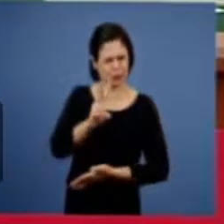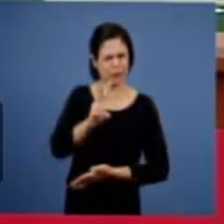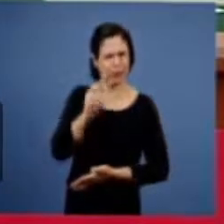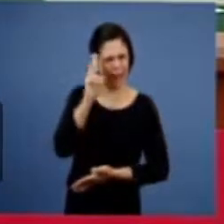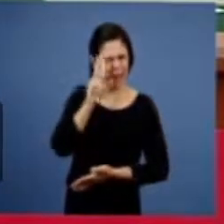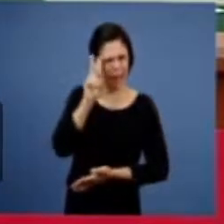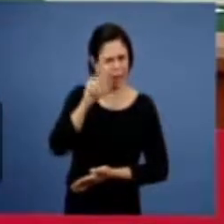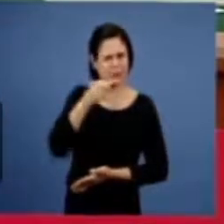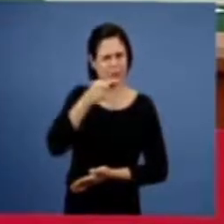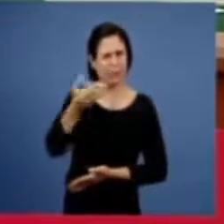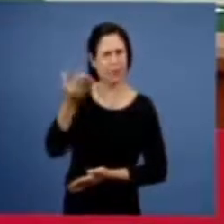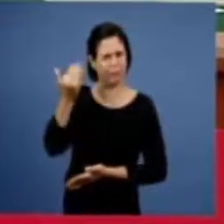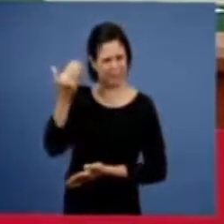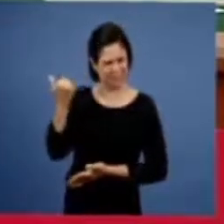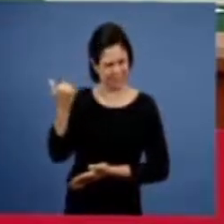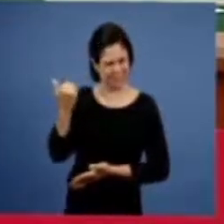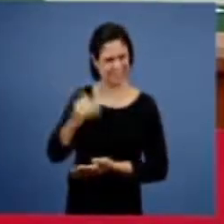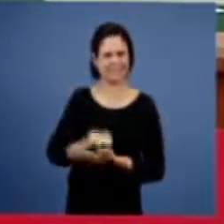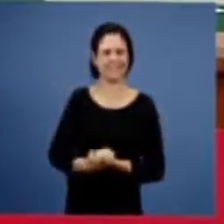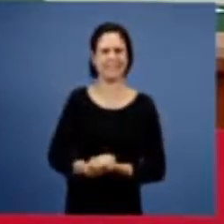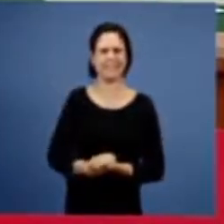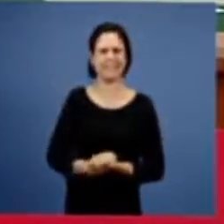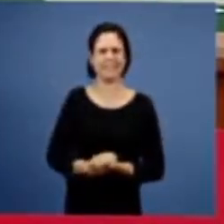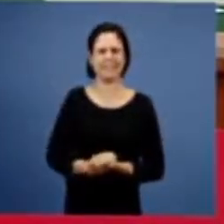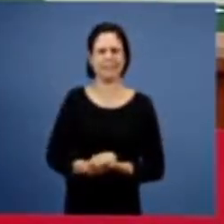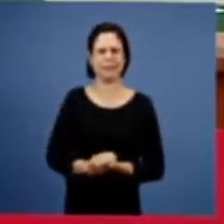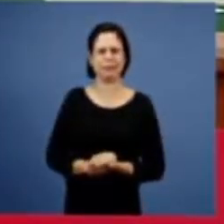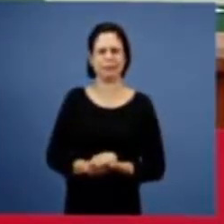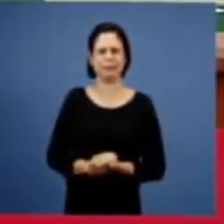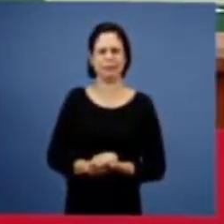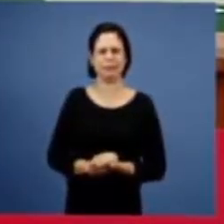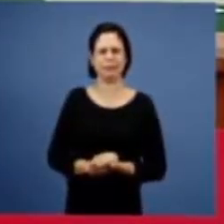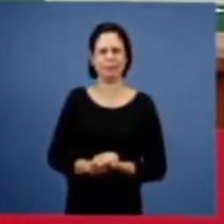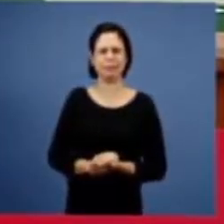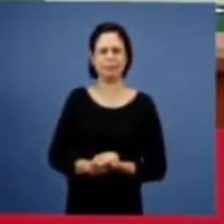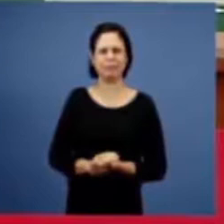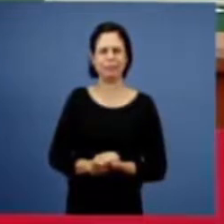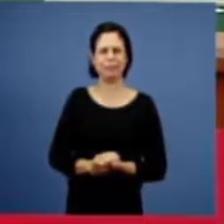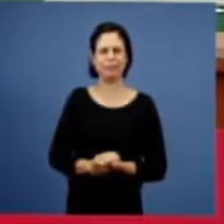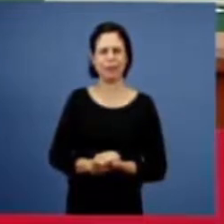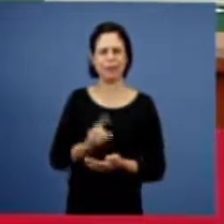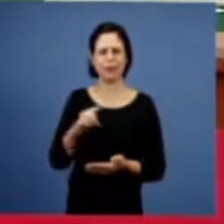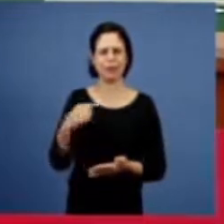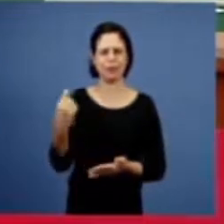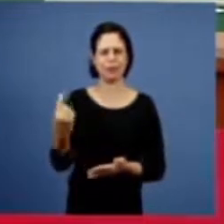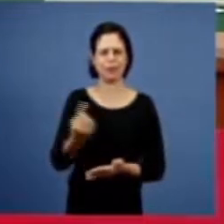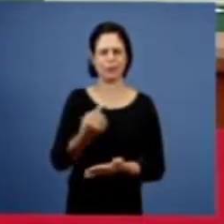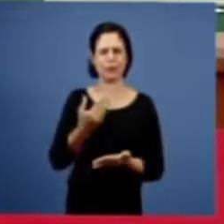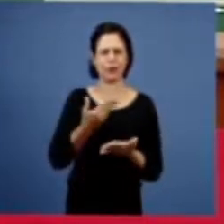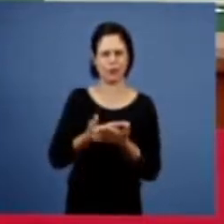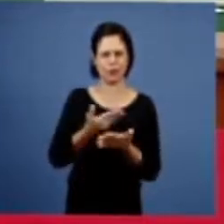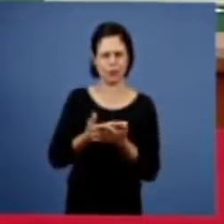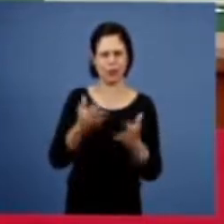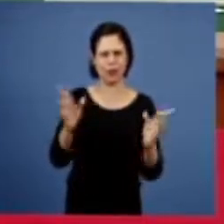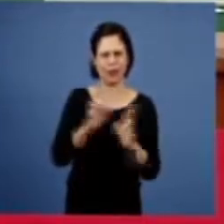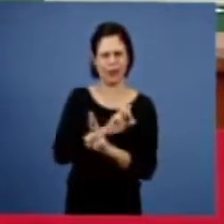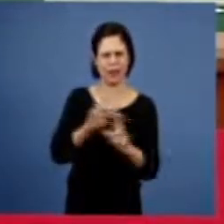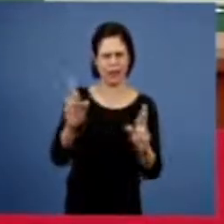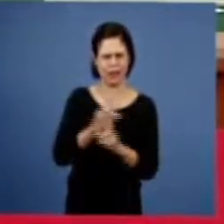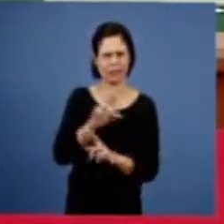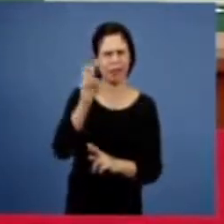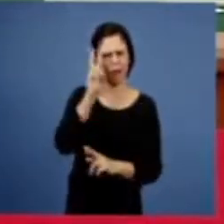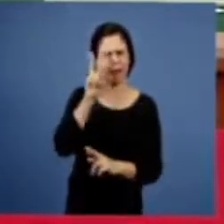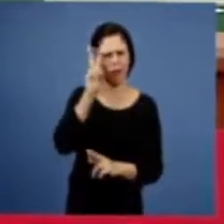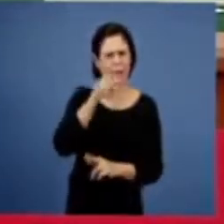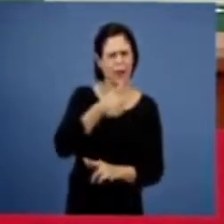a relação entre os estudos que estamos fazendo, até da primeira e